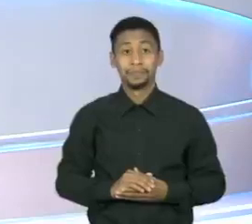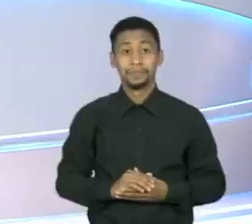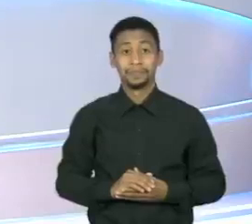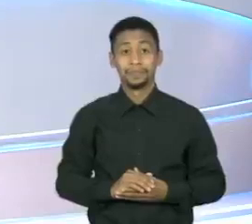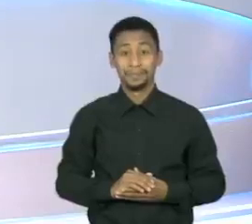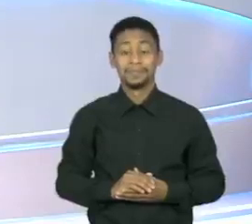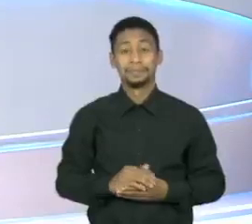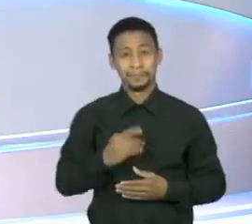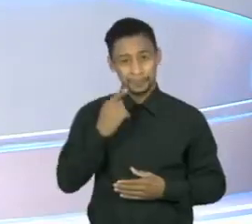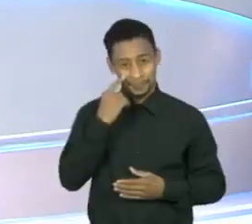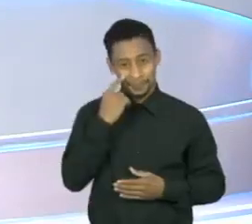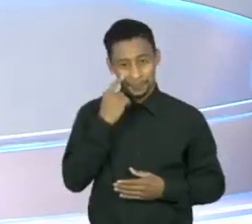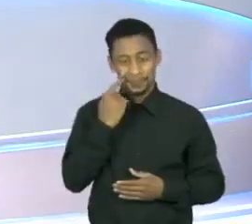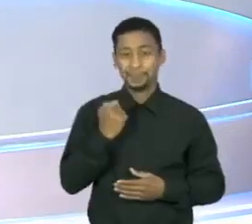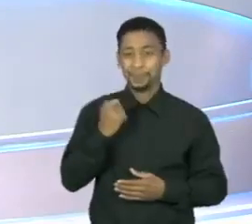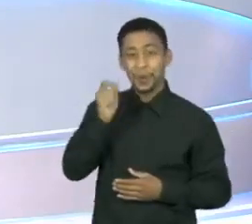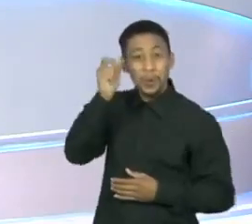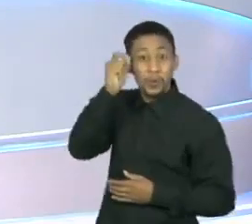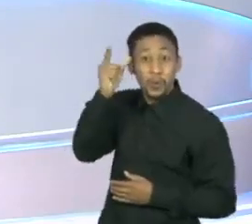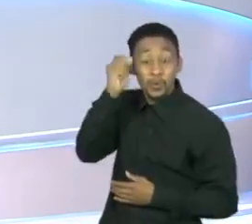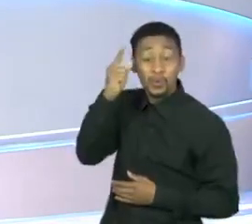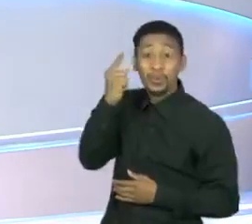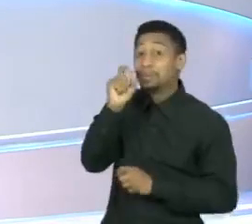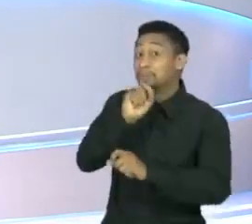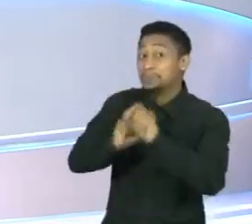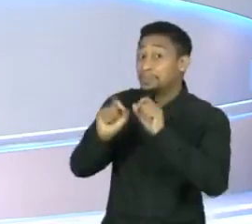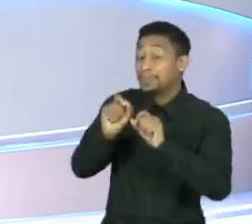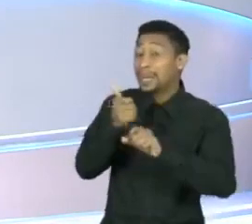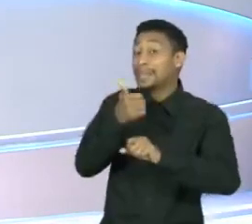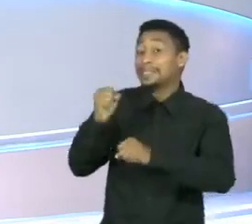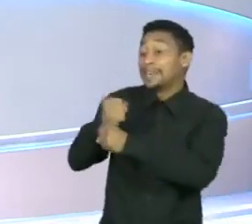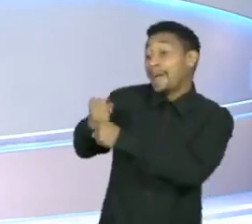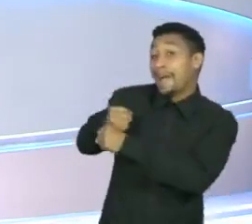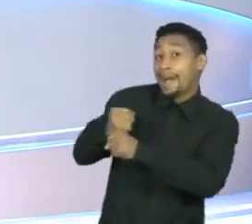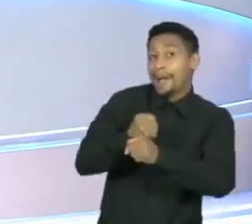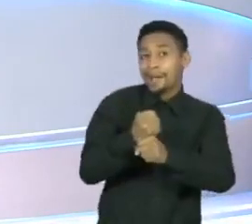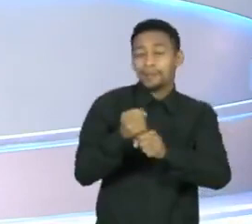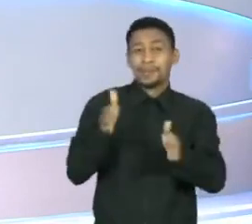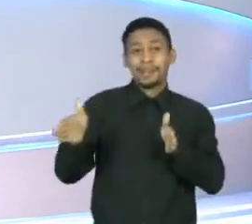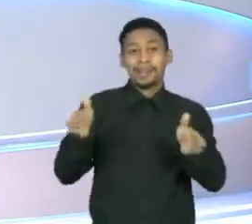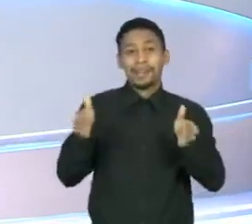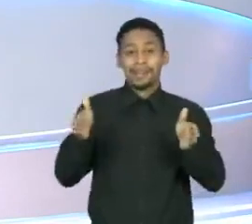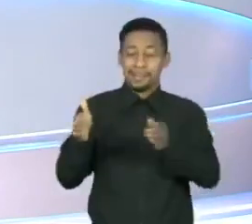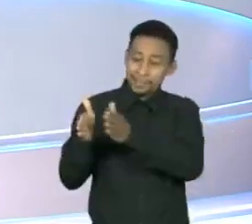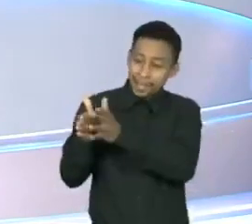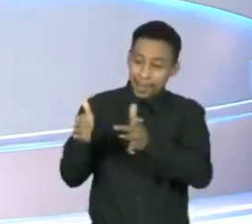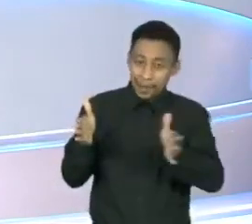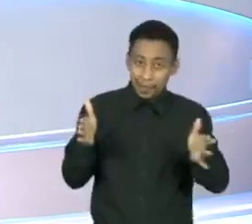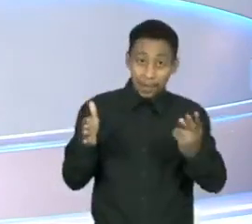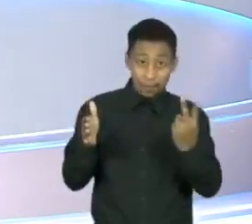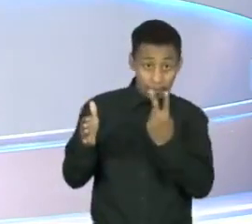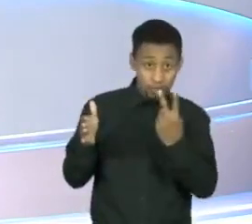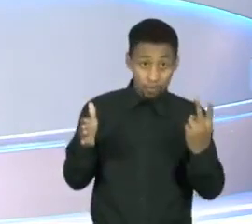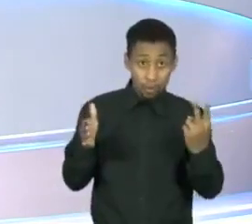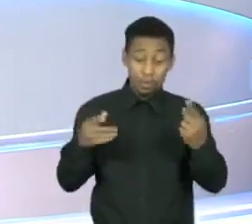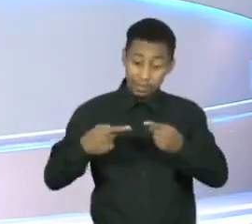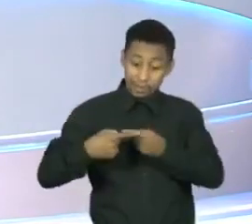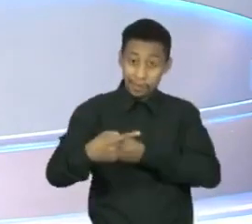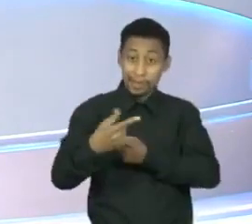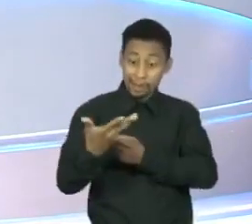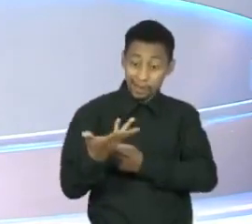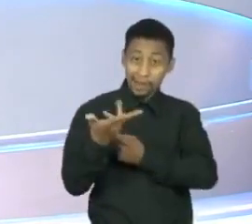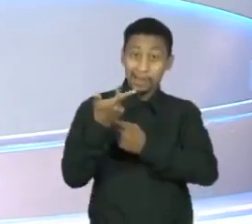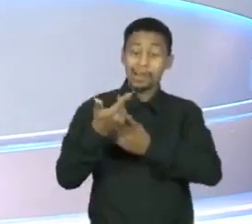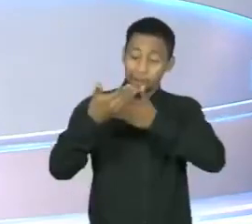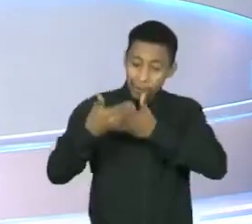E a gente segue falando de cultura, o centenário da Semana de Arte Moderna de 22 começa a ser comemorado agora.